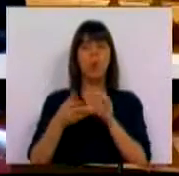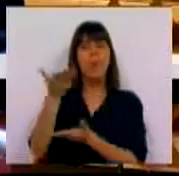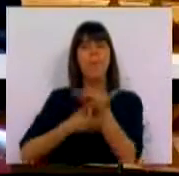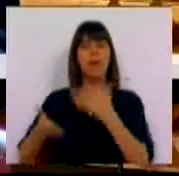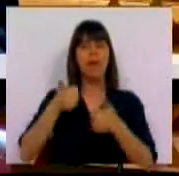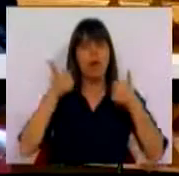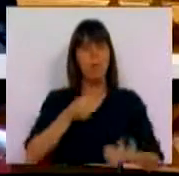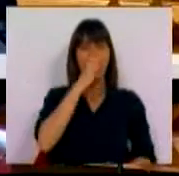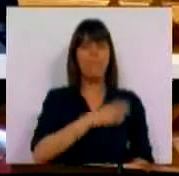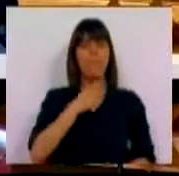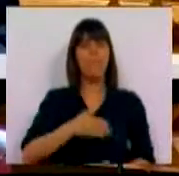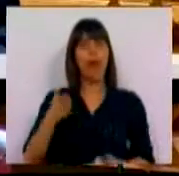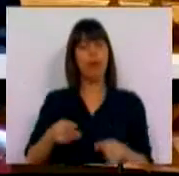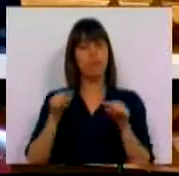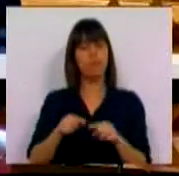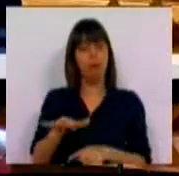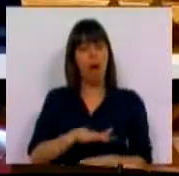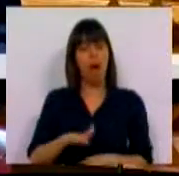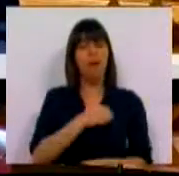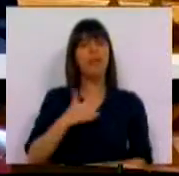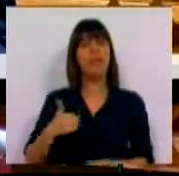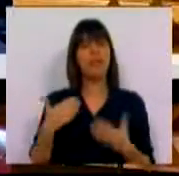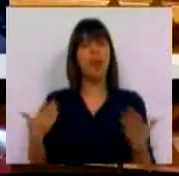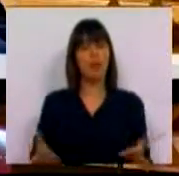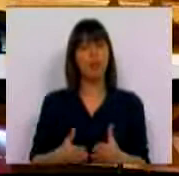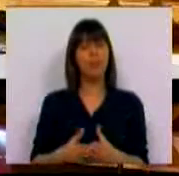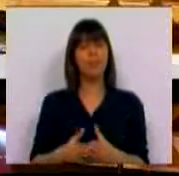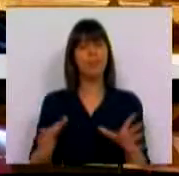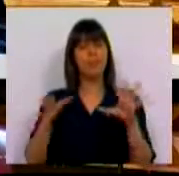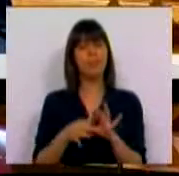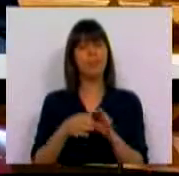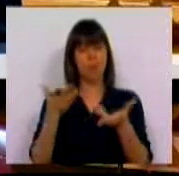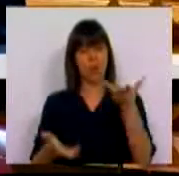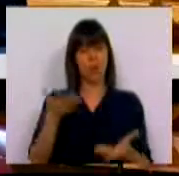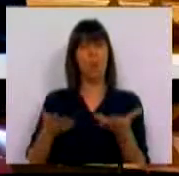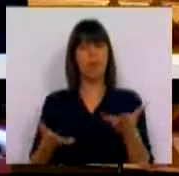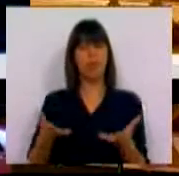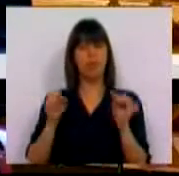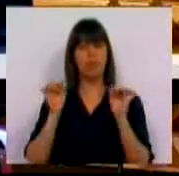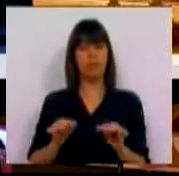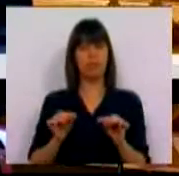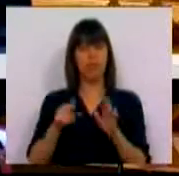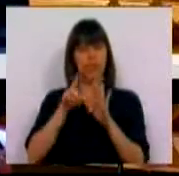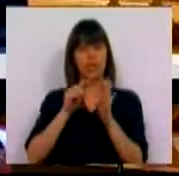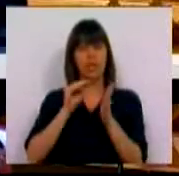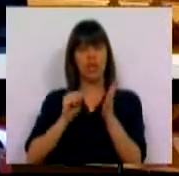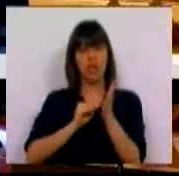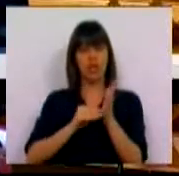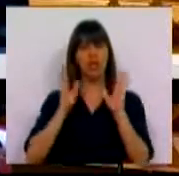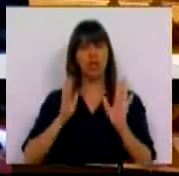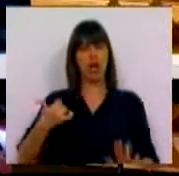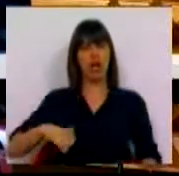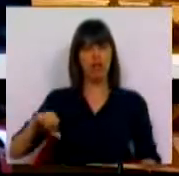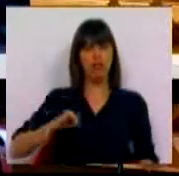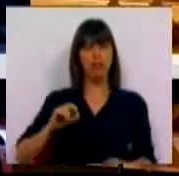partilha de boas práticas neste domínio da saúde. Em termos comparativos, este registro já se realiza